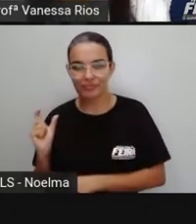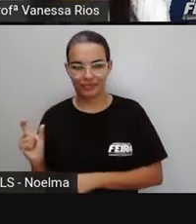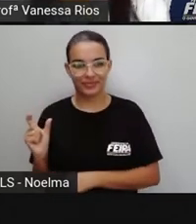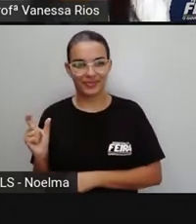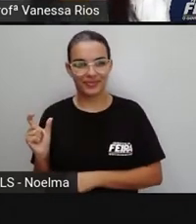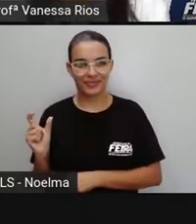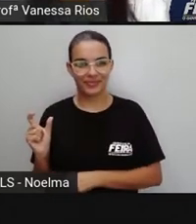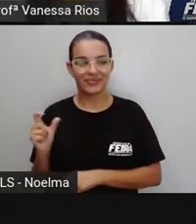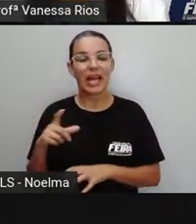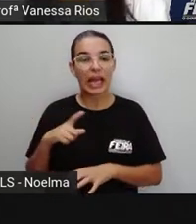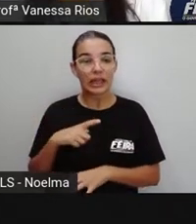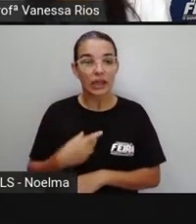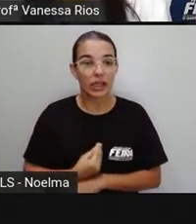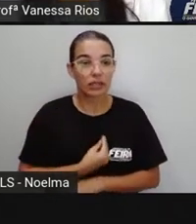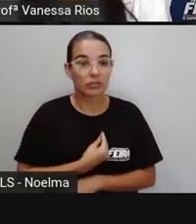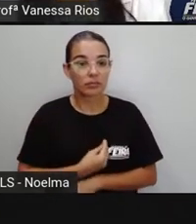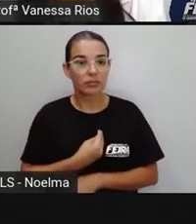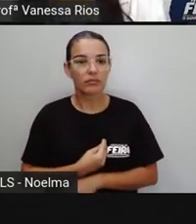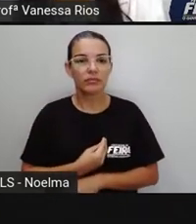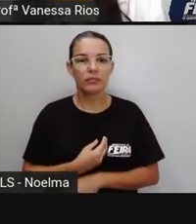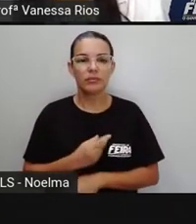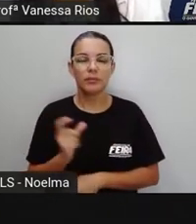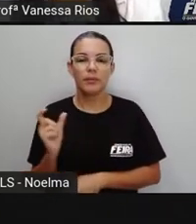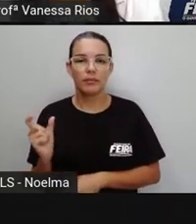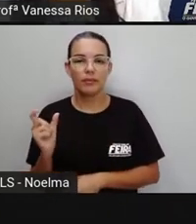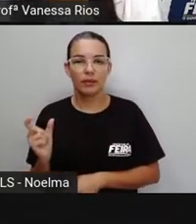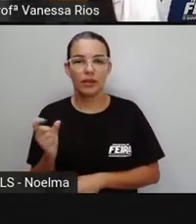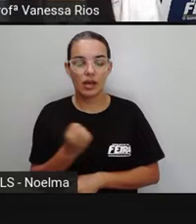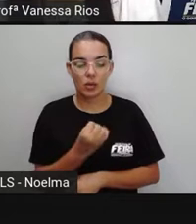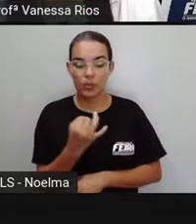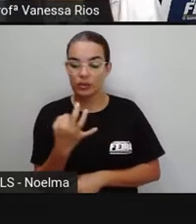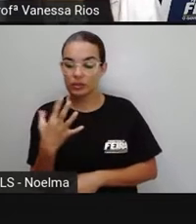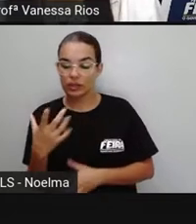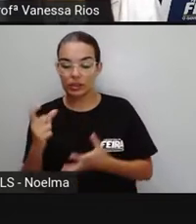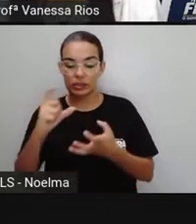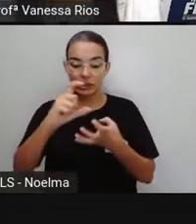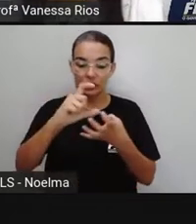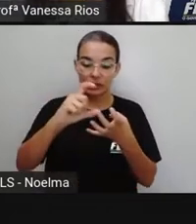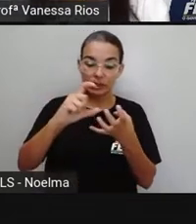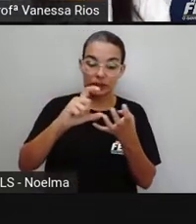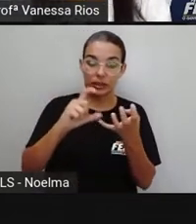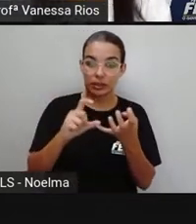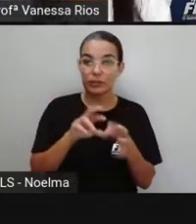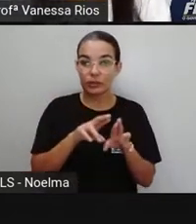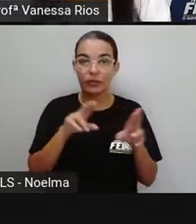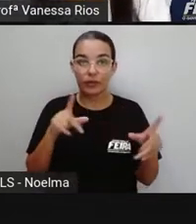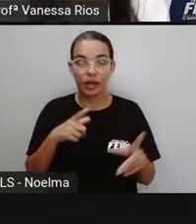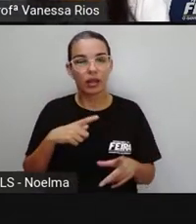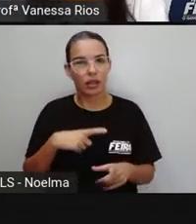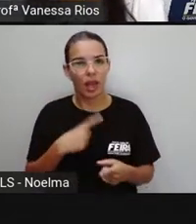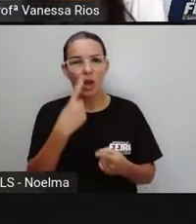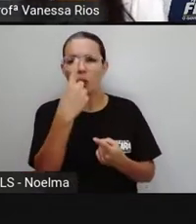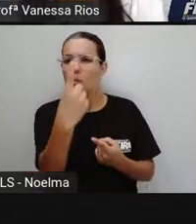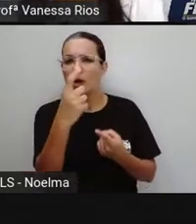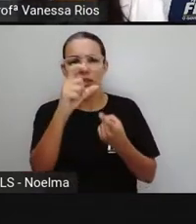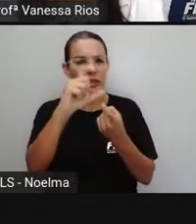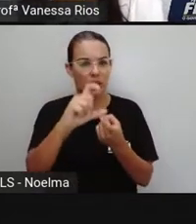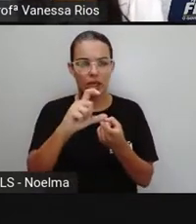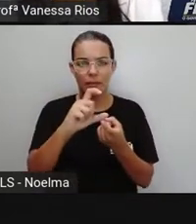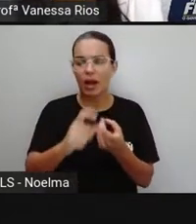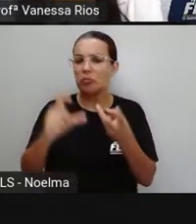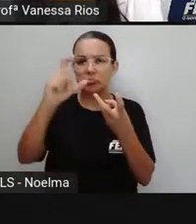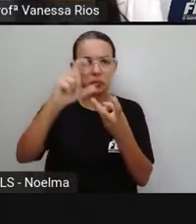aí existem palavras com quantidades de sílabas diferentes. Tem palavras com uma sílaba só, com